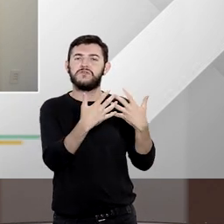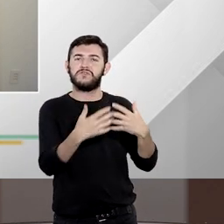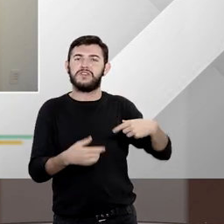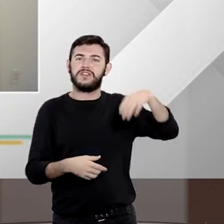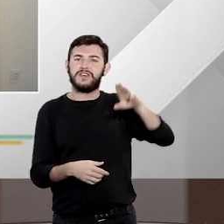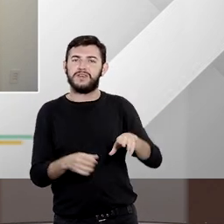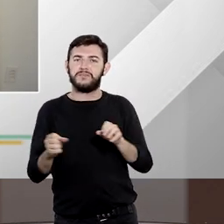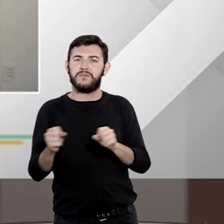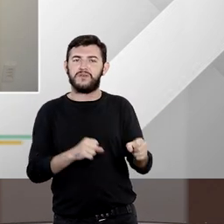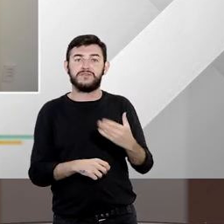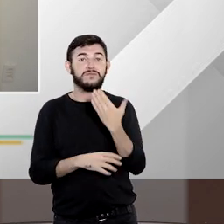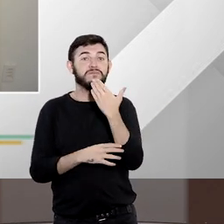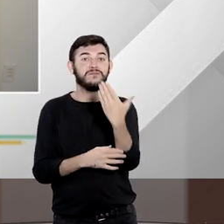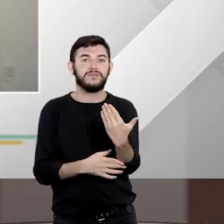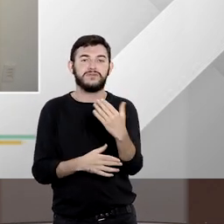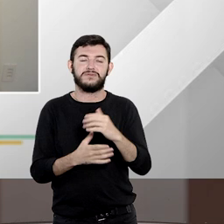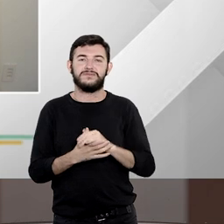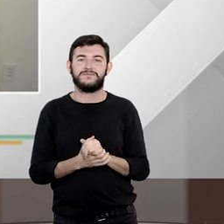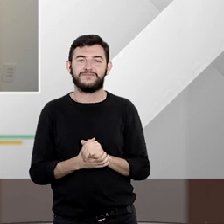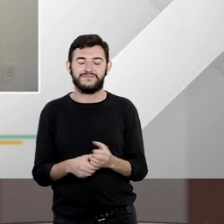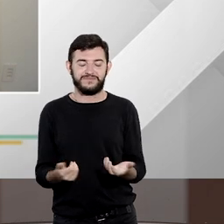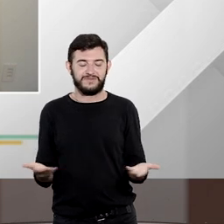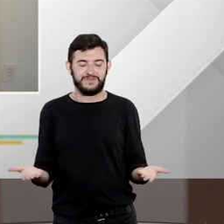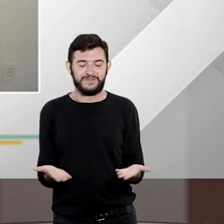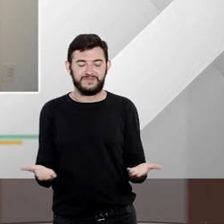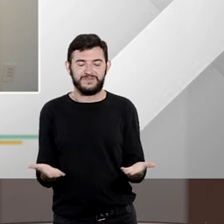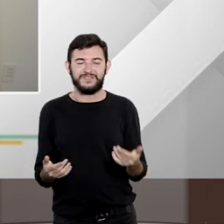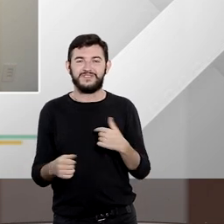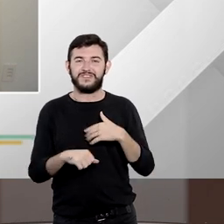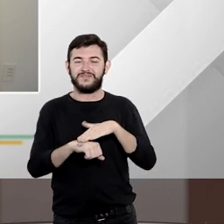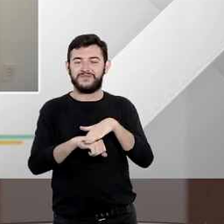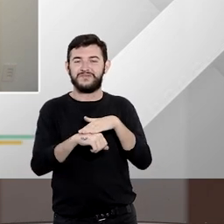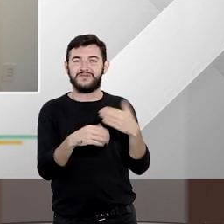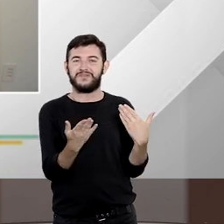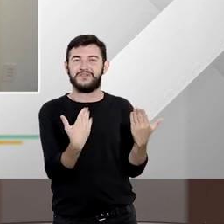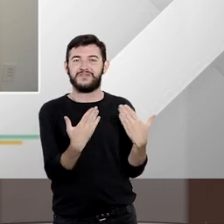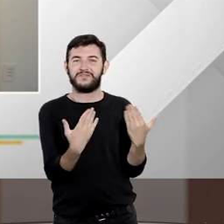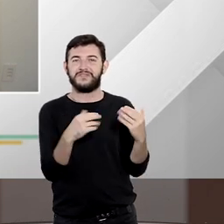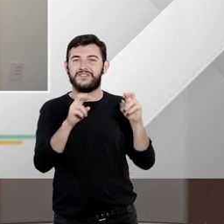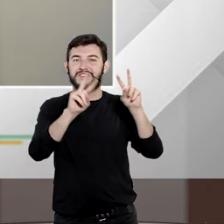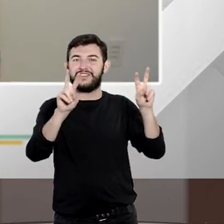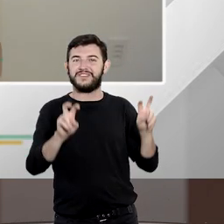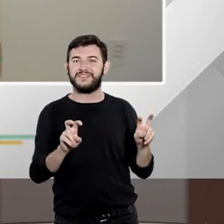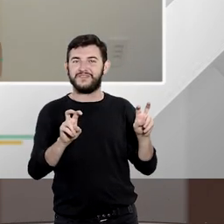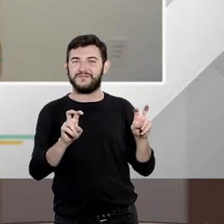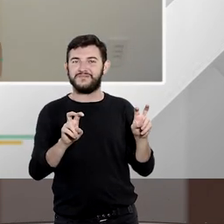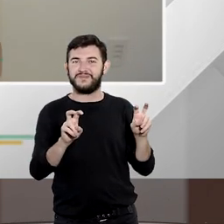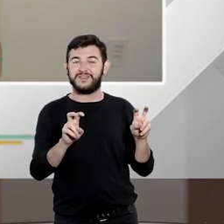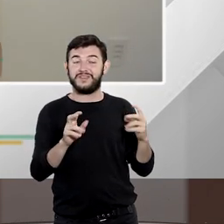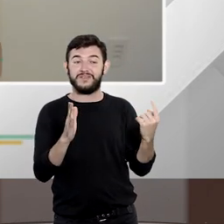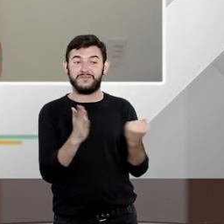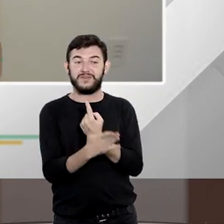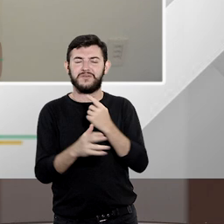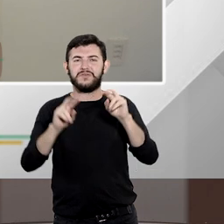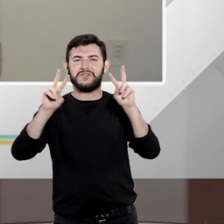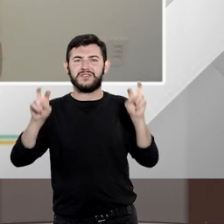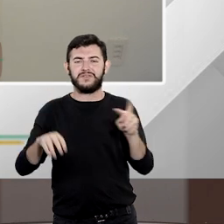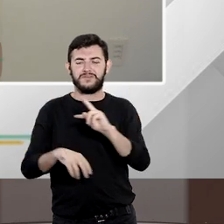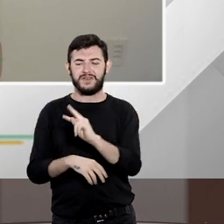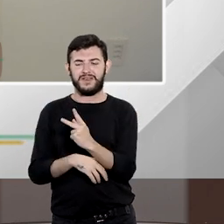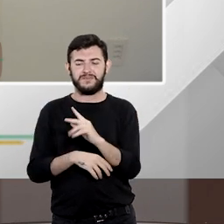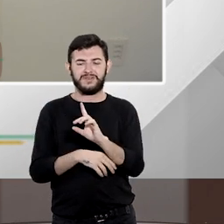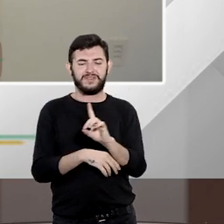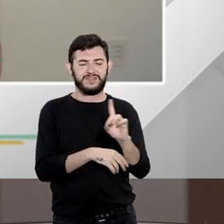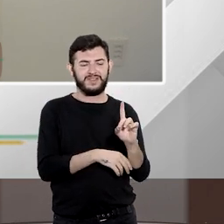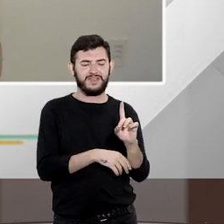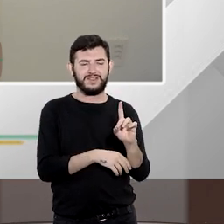o interessante é que hoje mais cedo eu estava conversando com o Rodrigo sobre o tema e ele veio justamente me questionar sobre a habeas data mas a habeas data